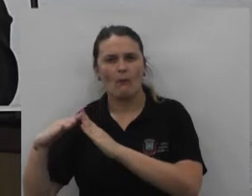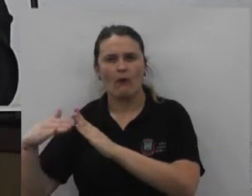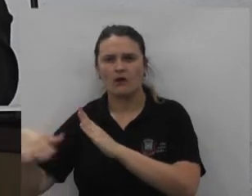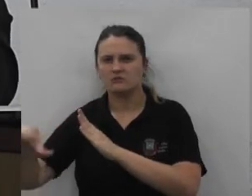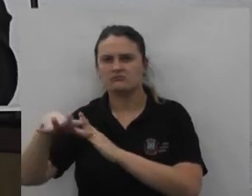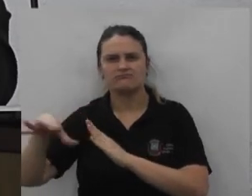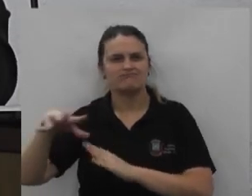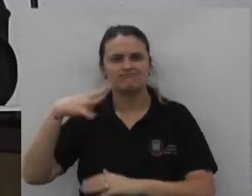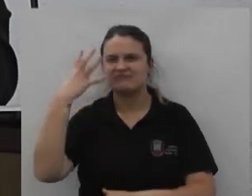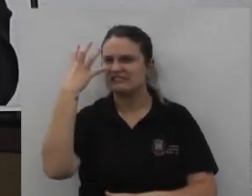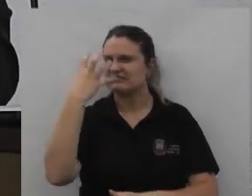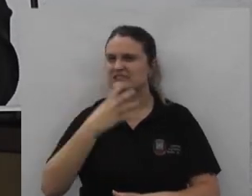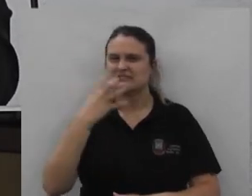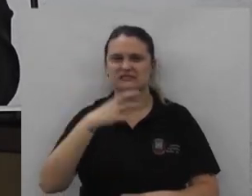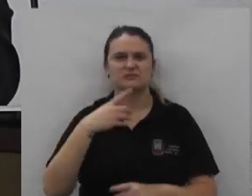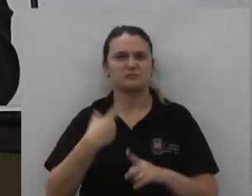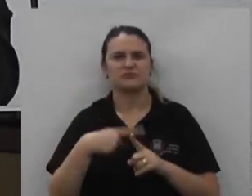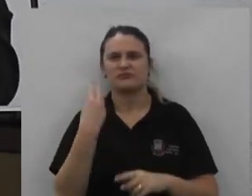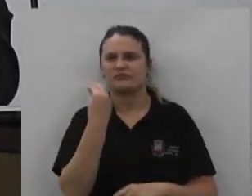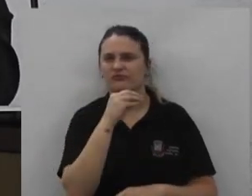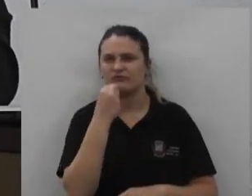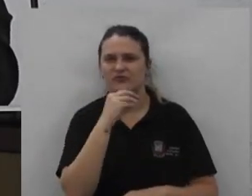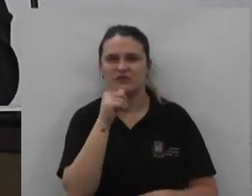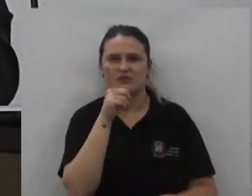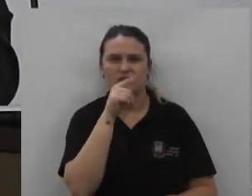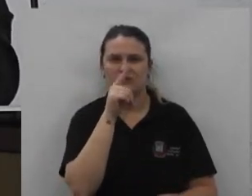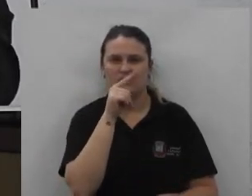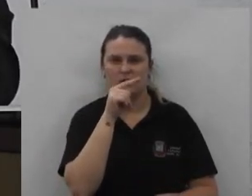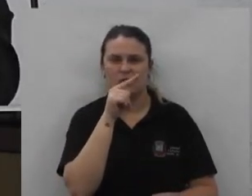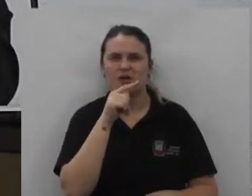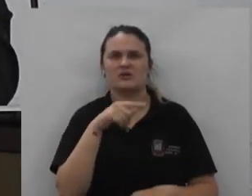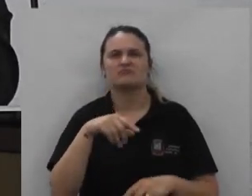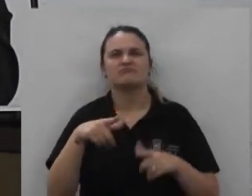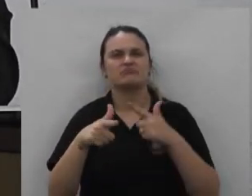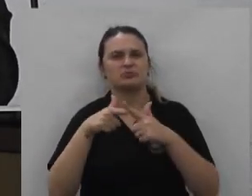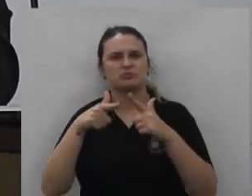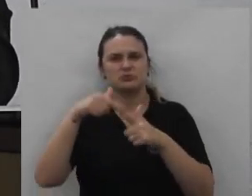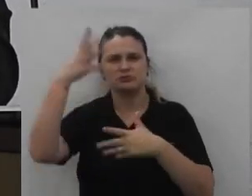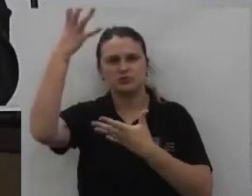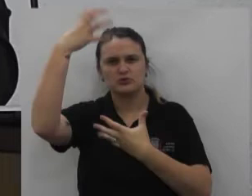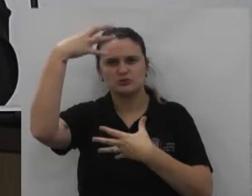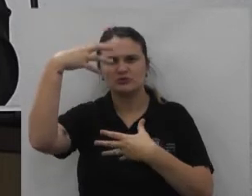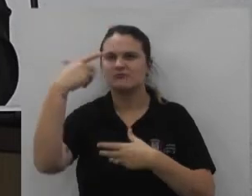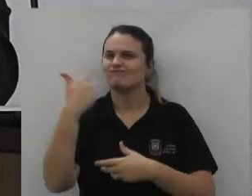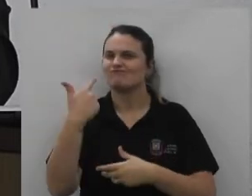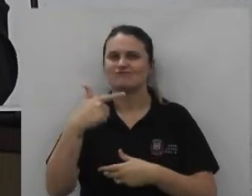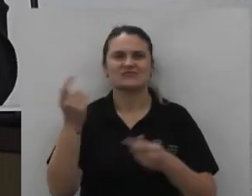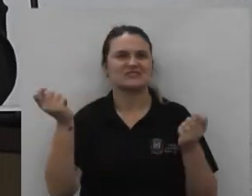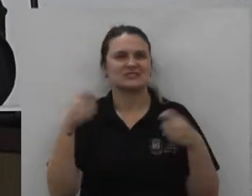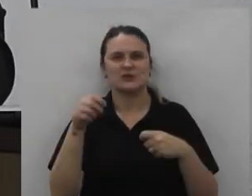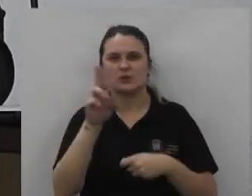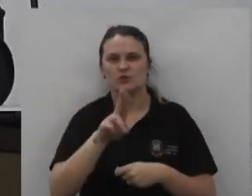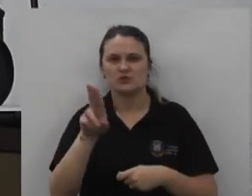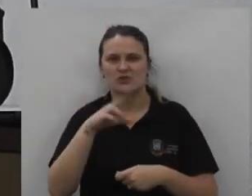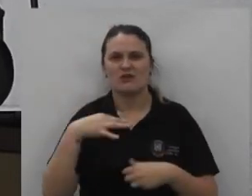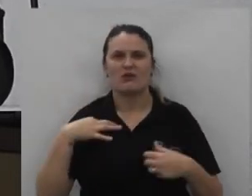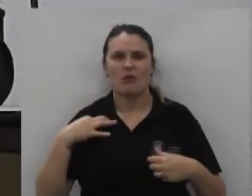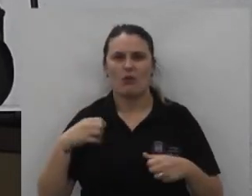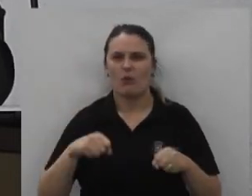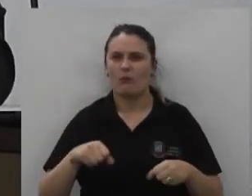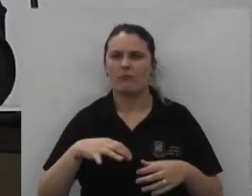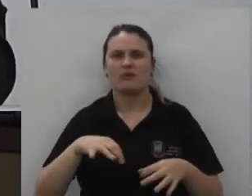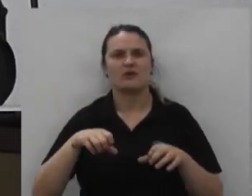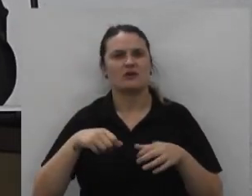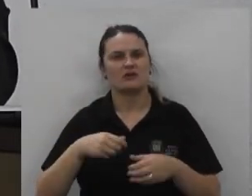com a sanepar devido a baixa pressão da água queimando chuveiros não tendo condição de uso para lavar sequer uma